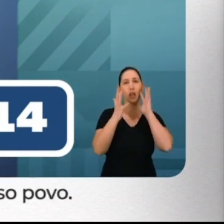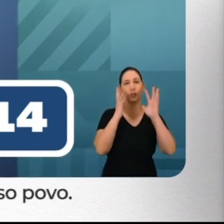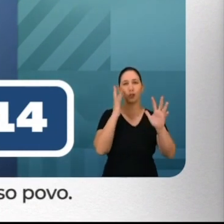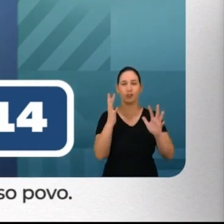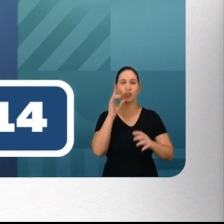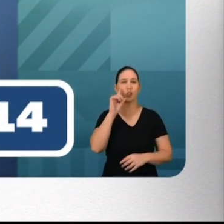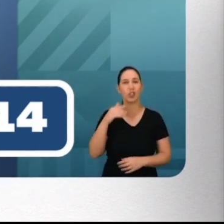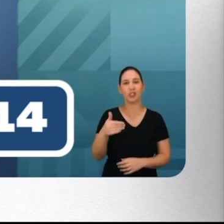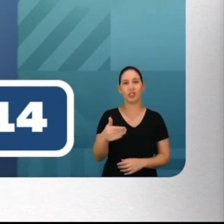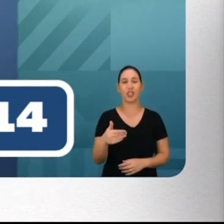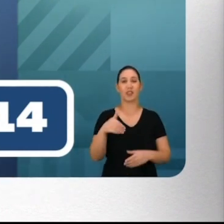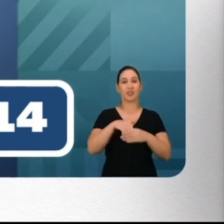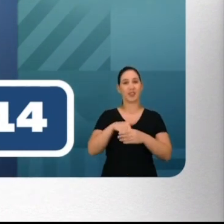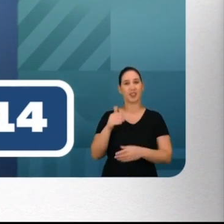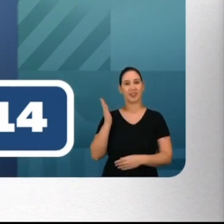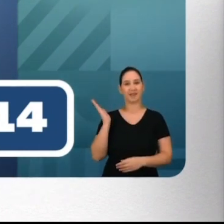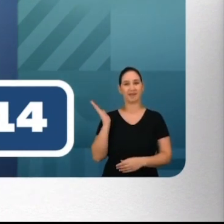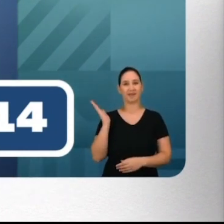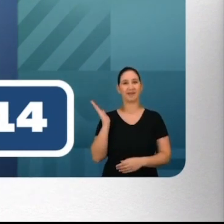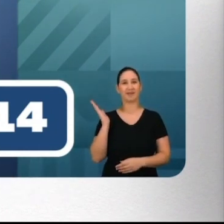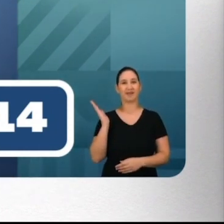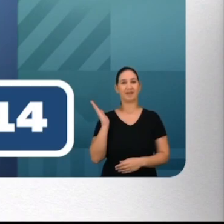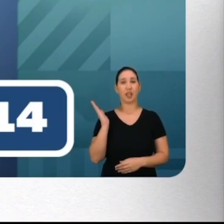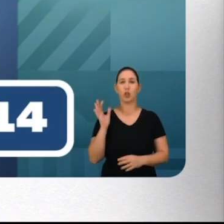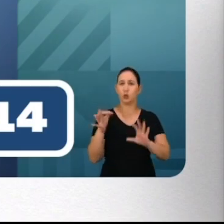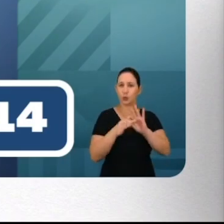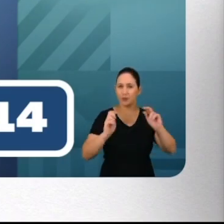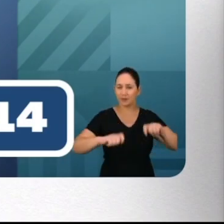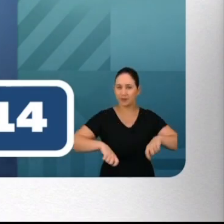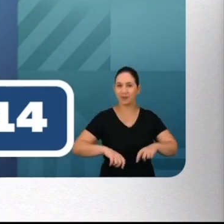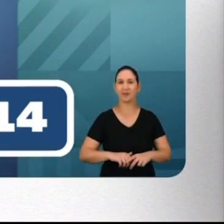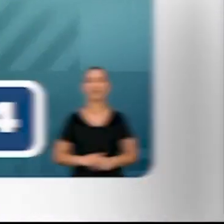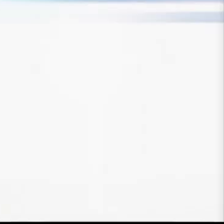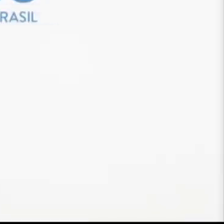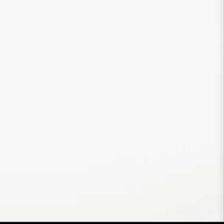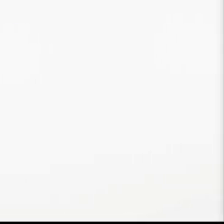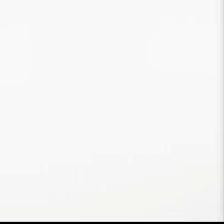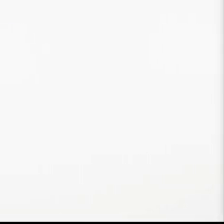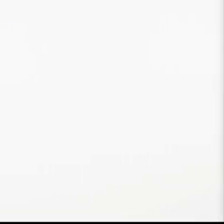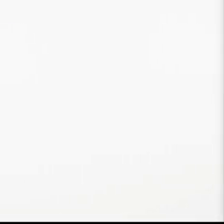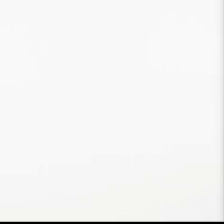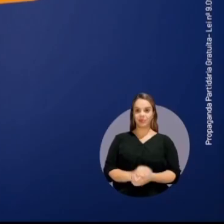dia do nosso povo. Doutor Eduardo Nóbrega, 19714. Juntos podemos.